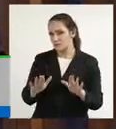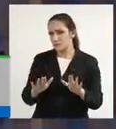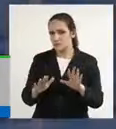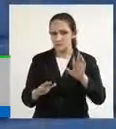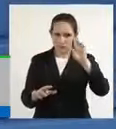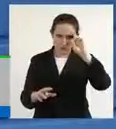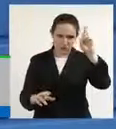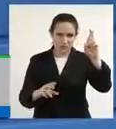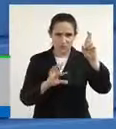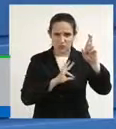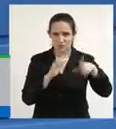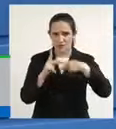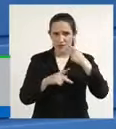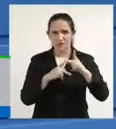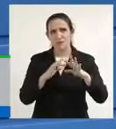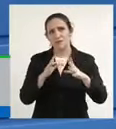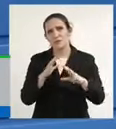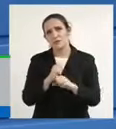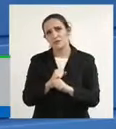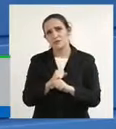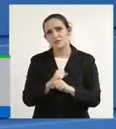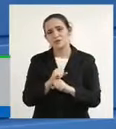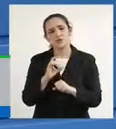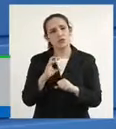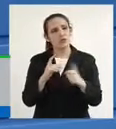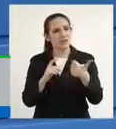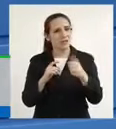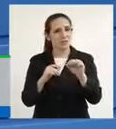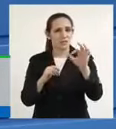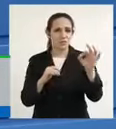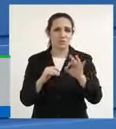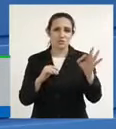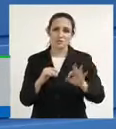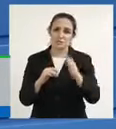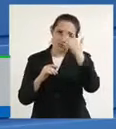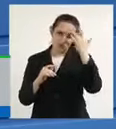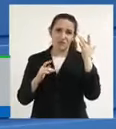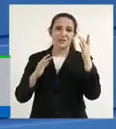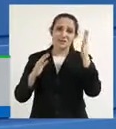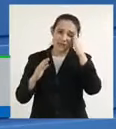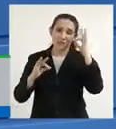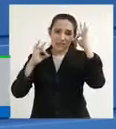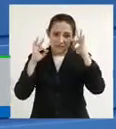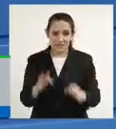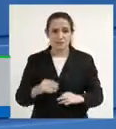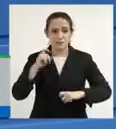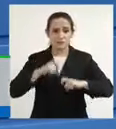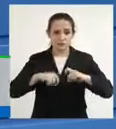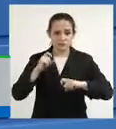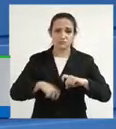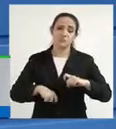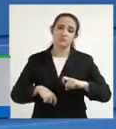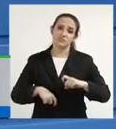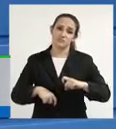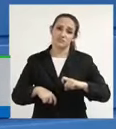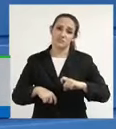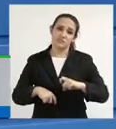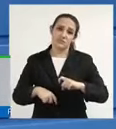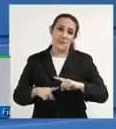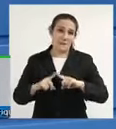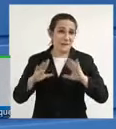chegam talvez aproximadamente apenas 10% daquilo que acontece no dia a dia nos porões das